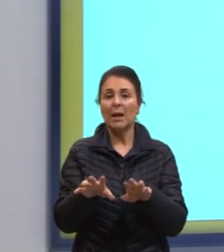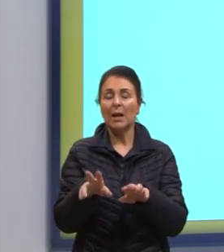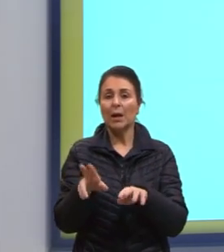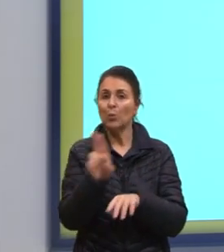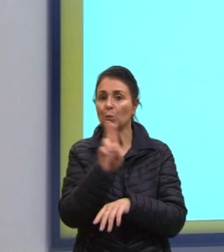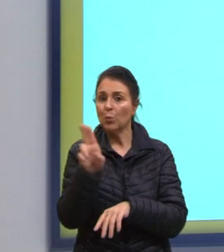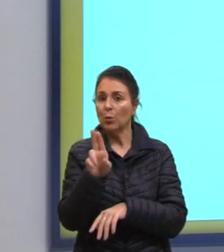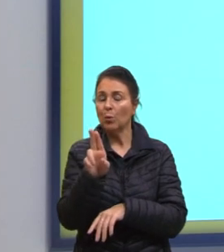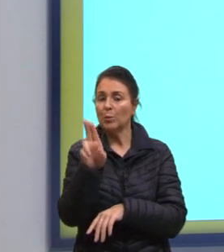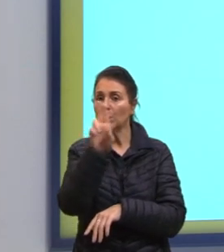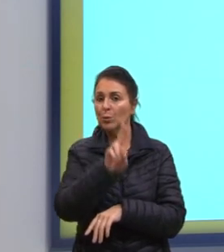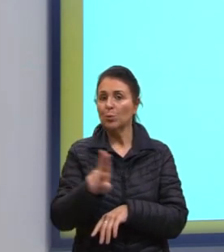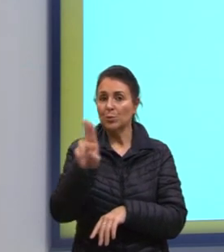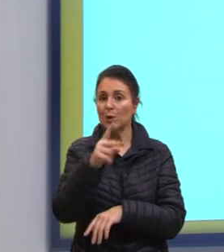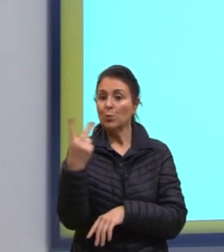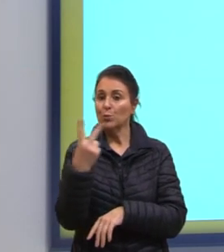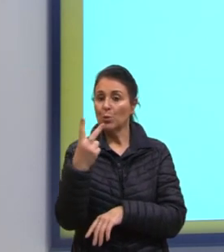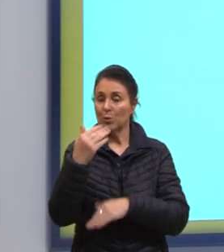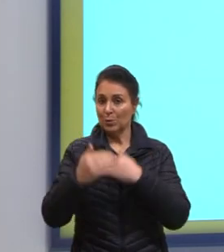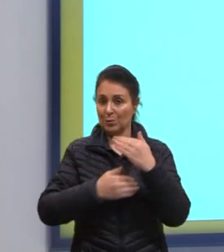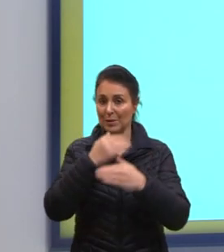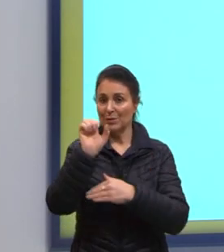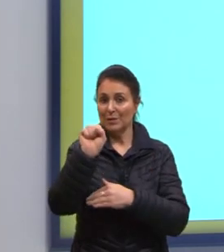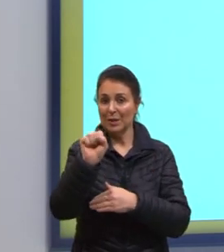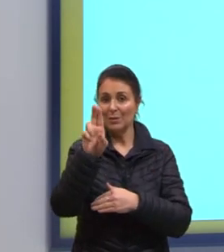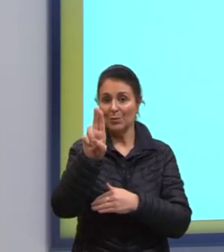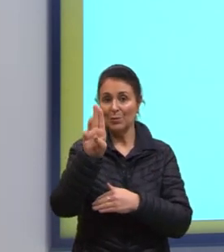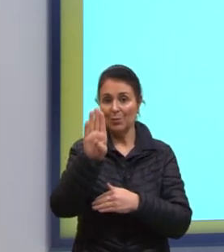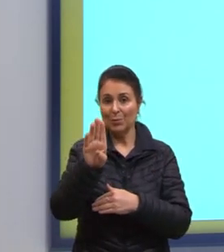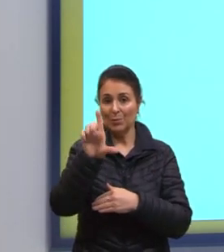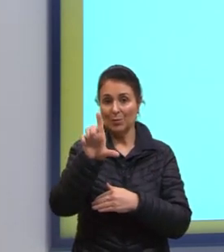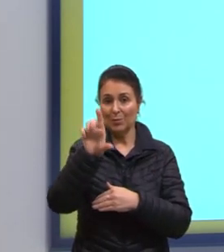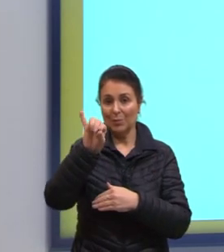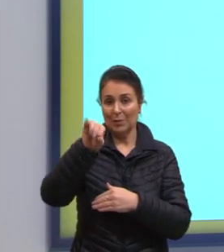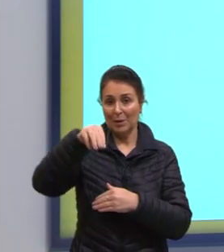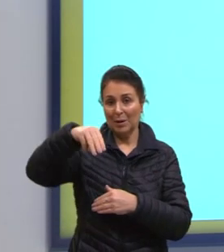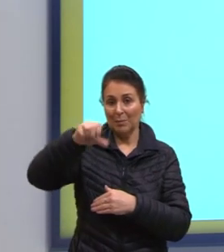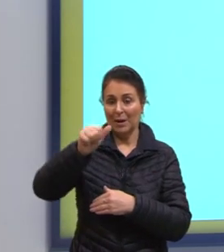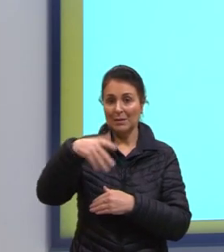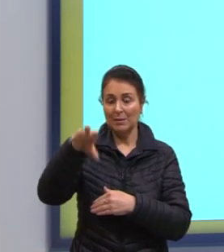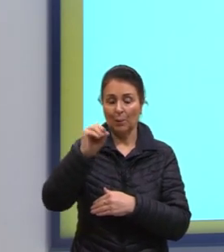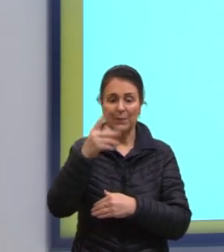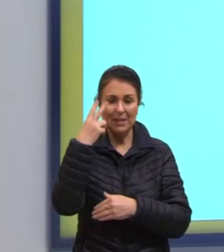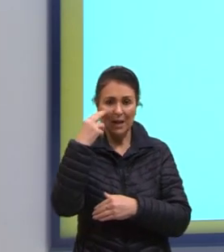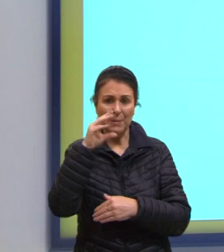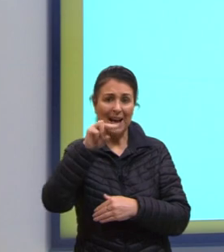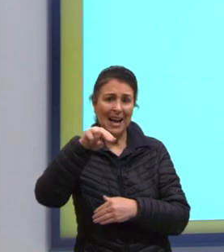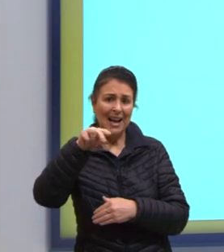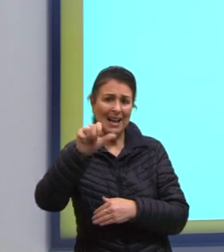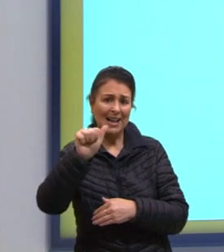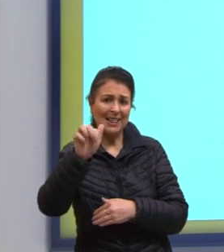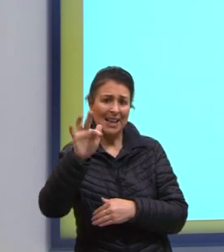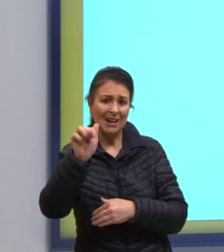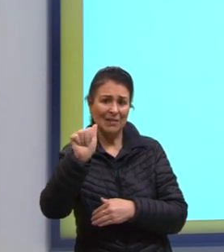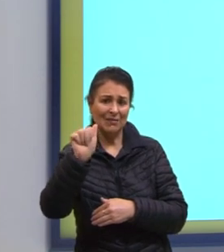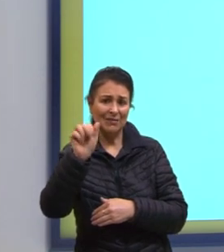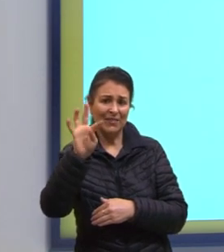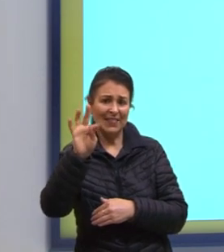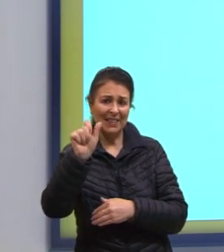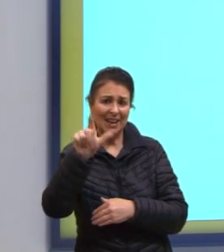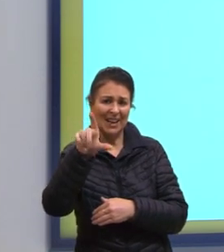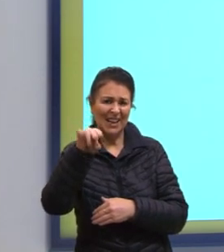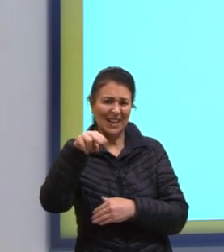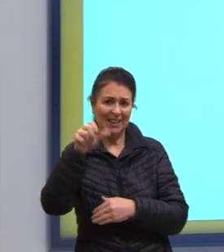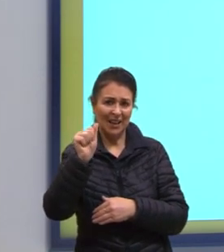dois processos de sublimação. Então, quando você tem, por exemplo, a naftalina, né? Que você coloca no guarda-roupa. Que é para evitar